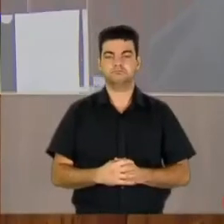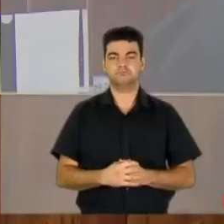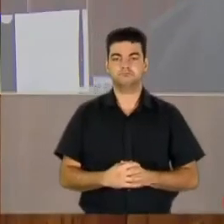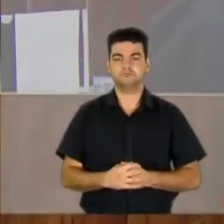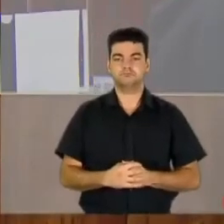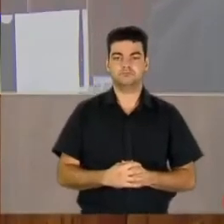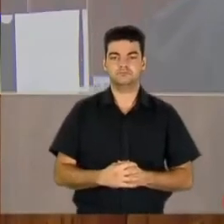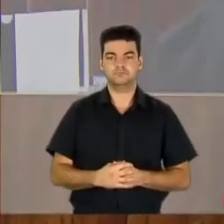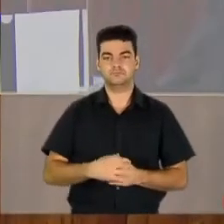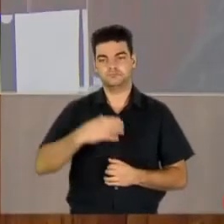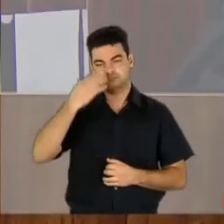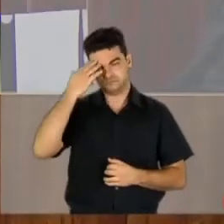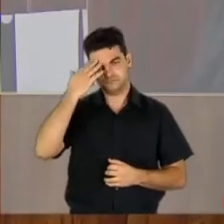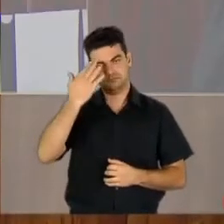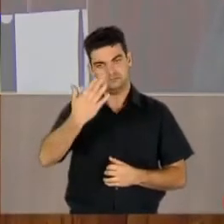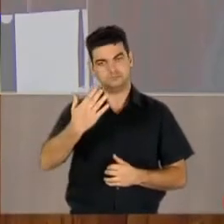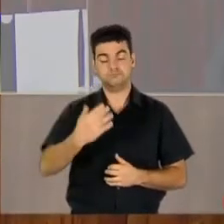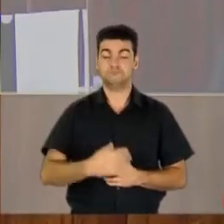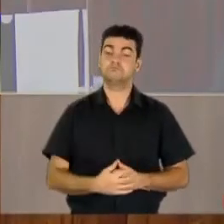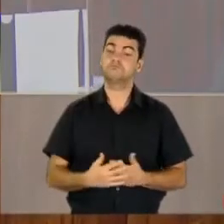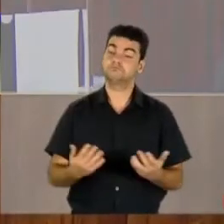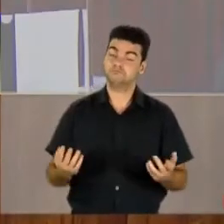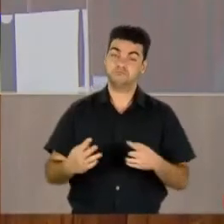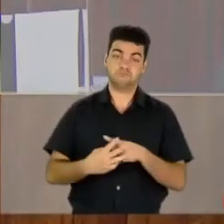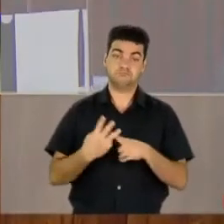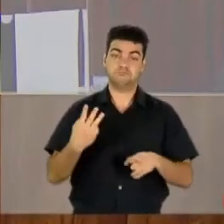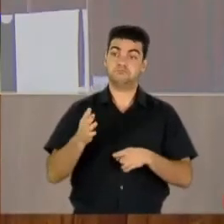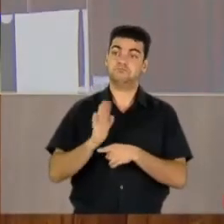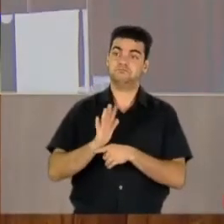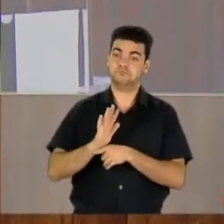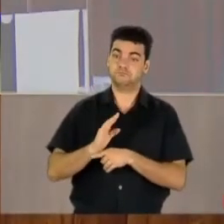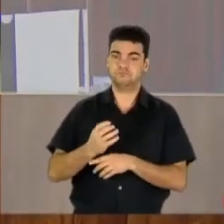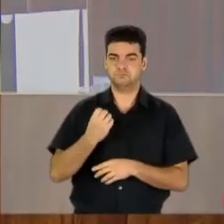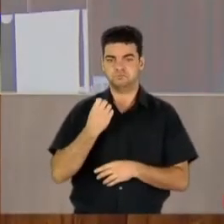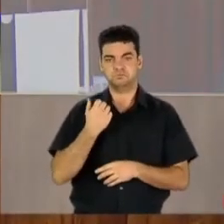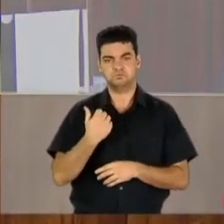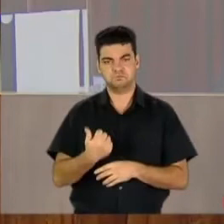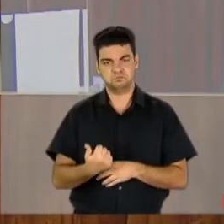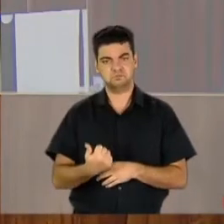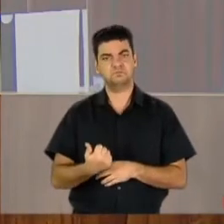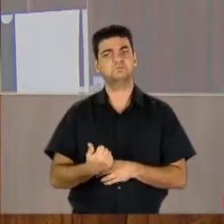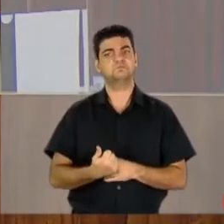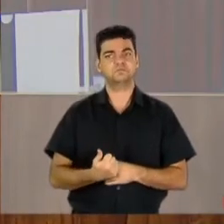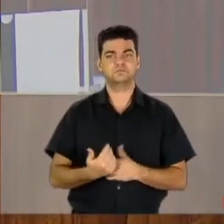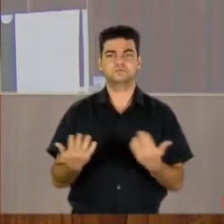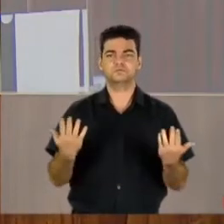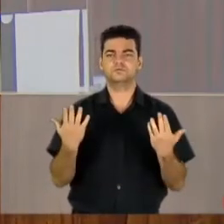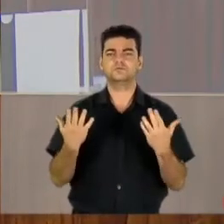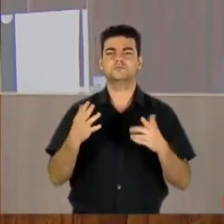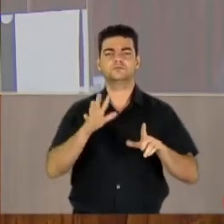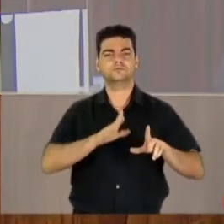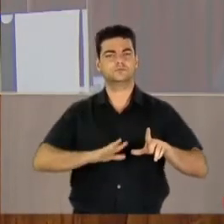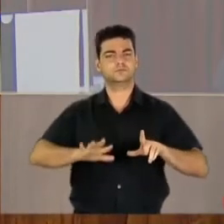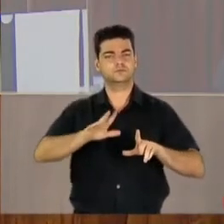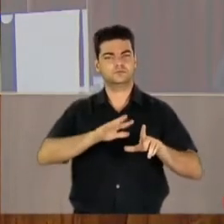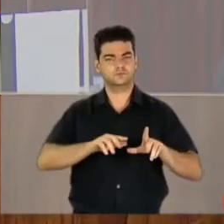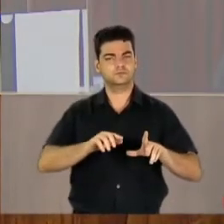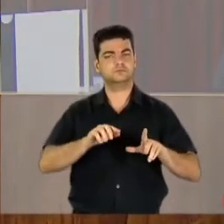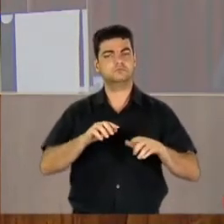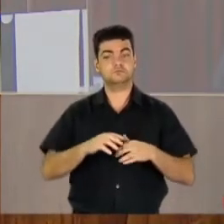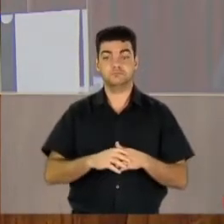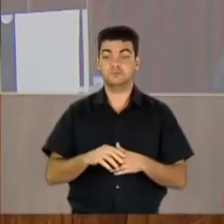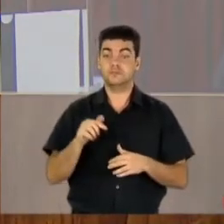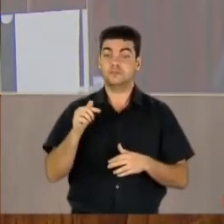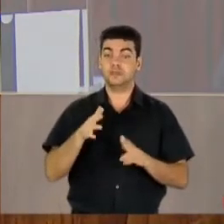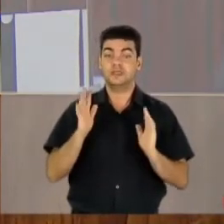Muito obrigado. Portanto, são os três filmes de exposição acerca da urna eletrônica